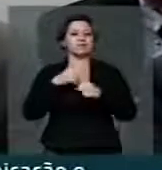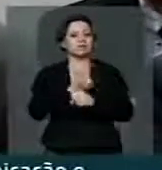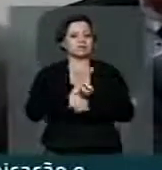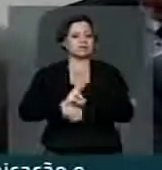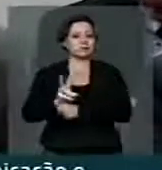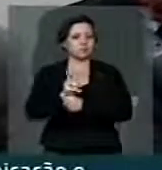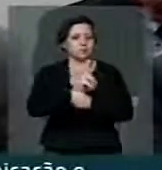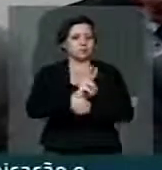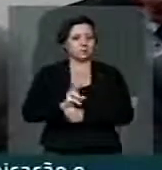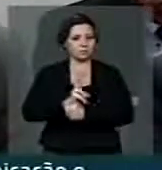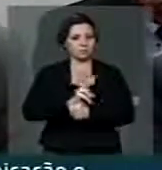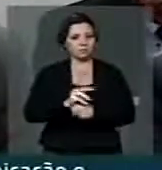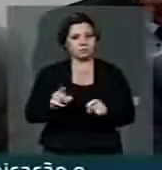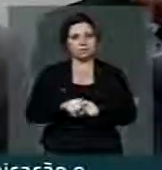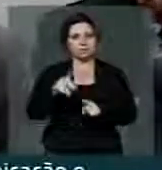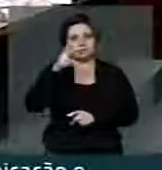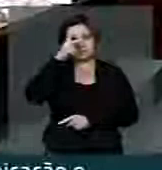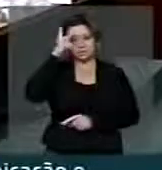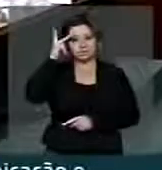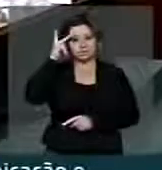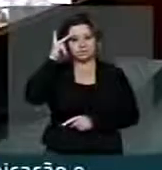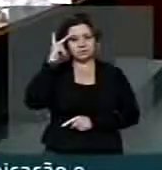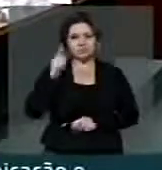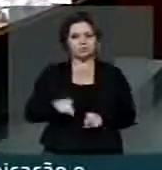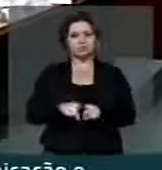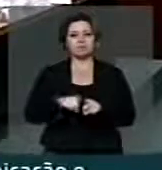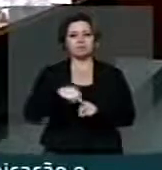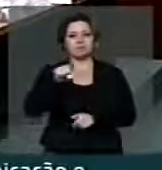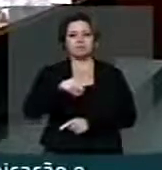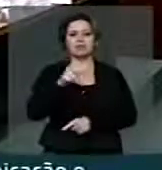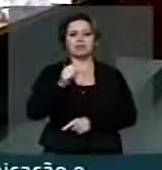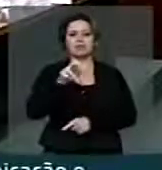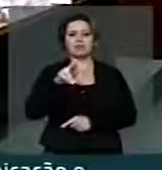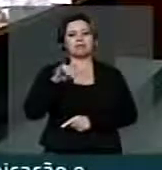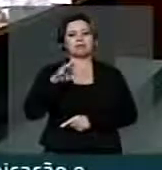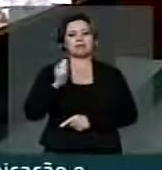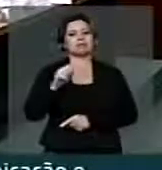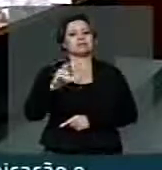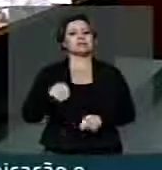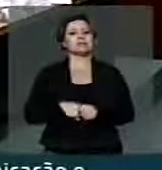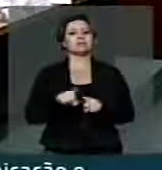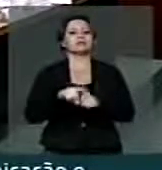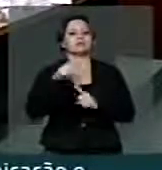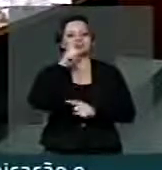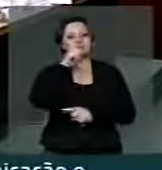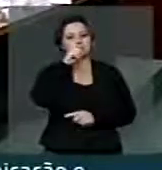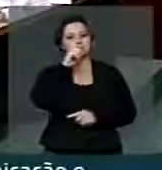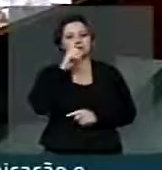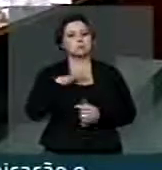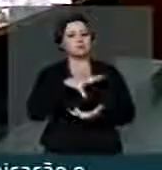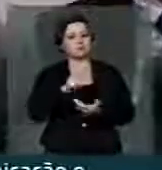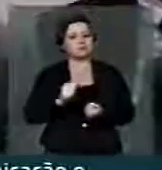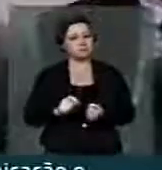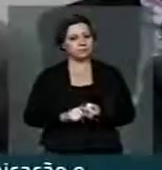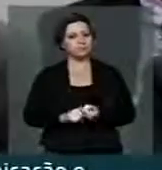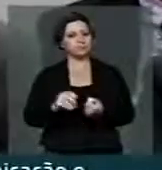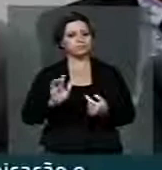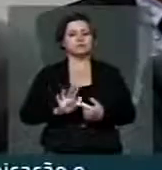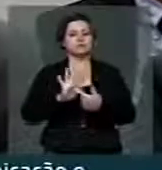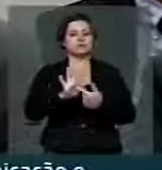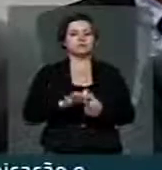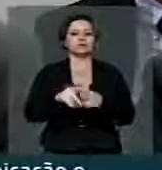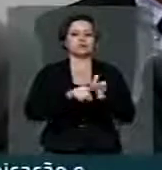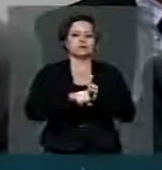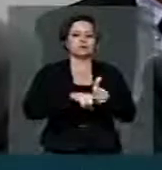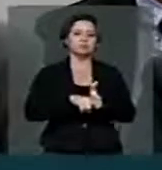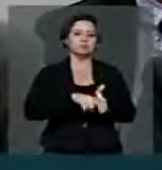sobre os indivíduos que é um nível muito arriscado. para a democracia no mundo. A gente viu isso com esse escândalo de